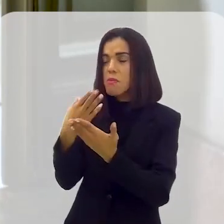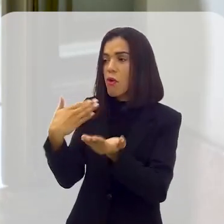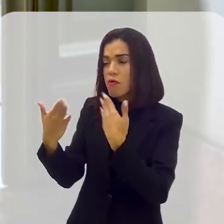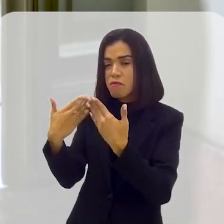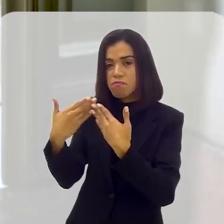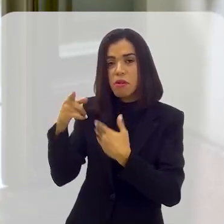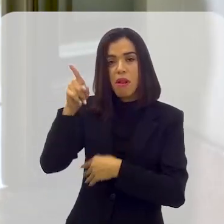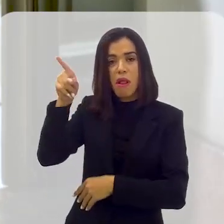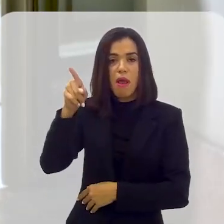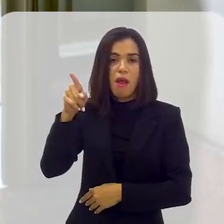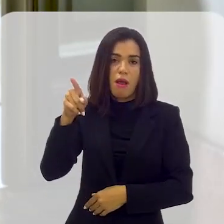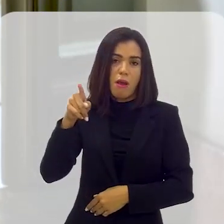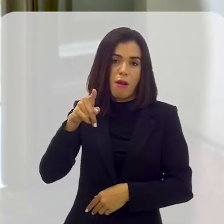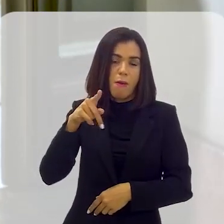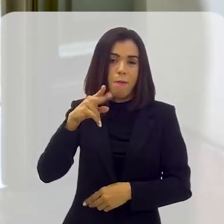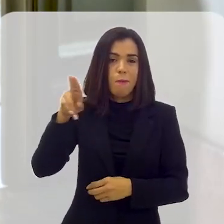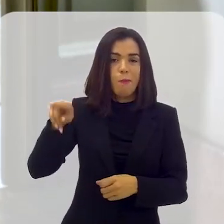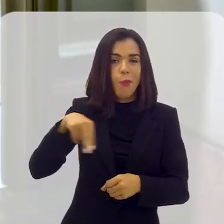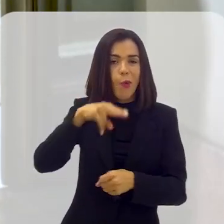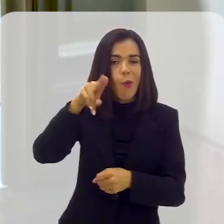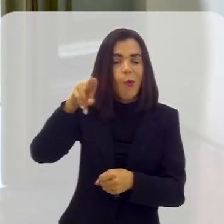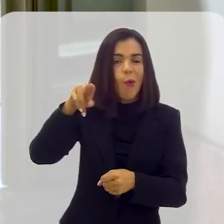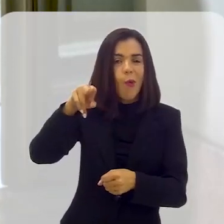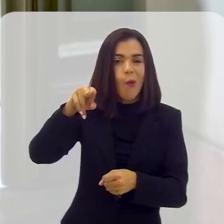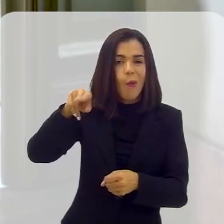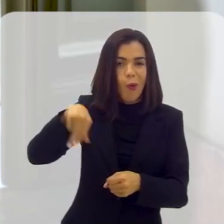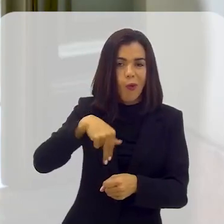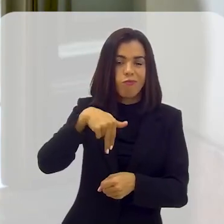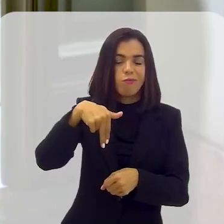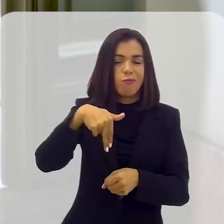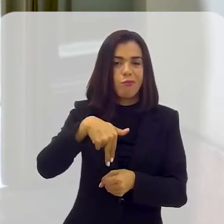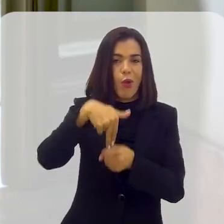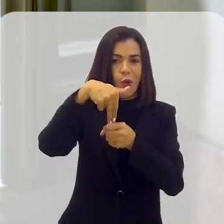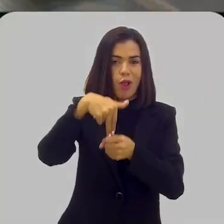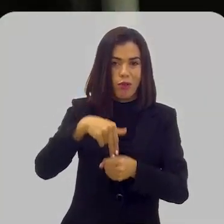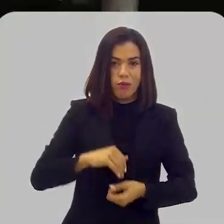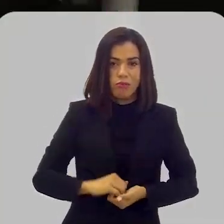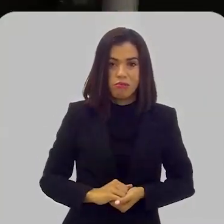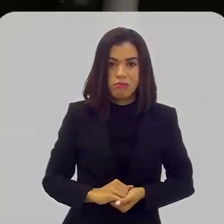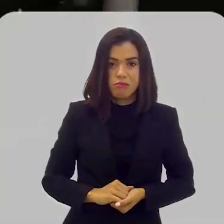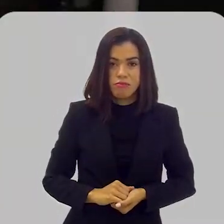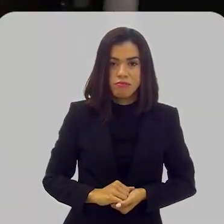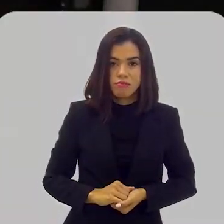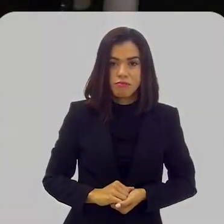falei lá para o promotor, entendeu, para o procurador, né, do mistério público.